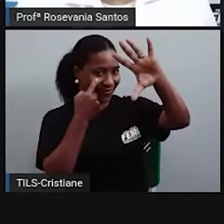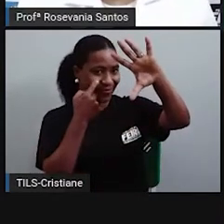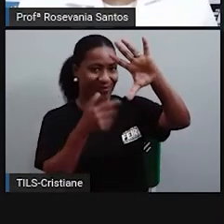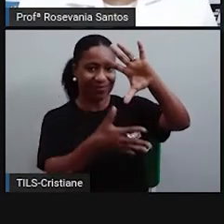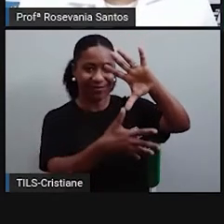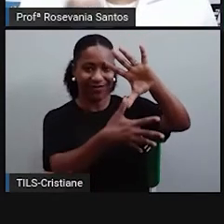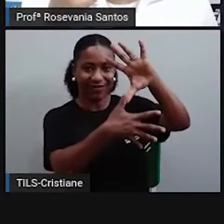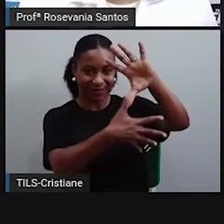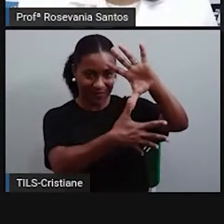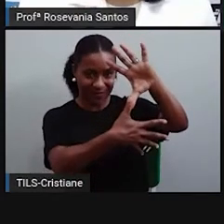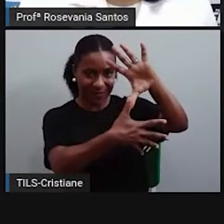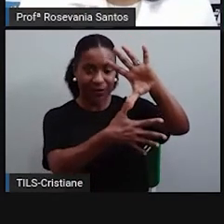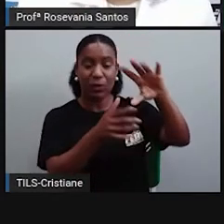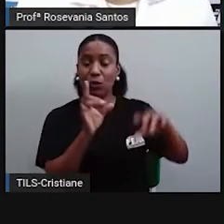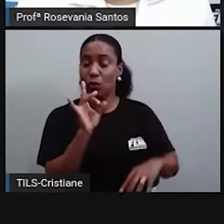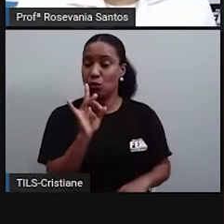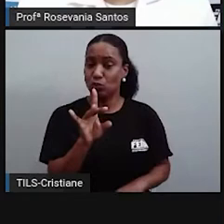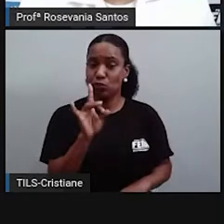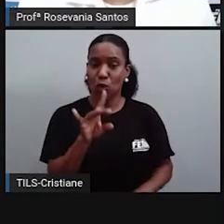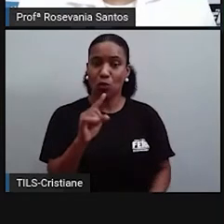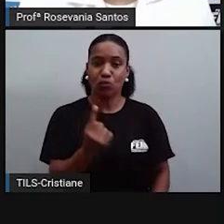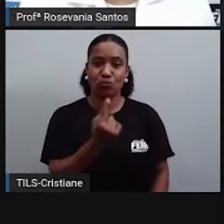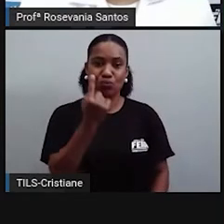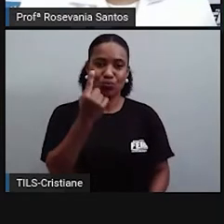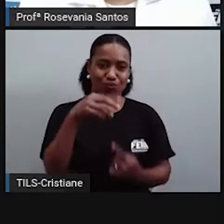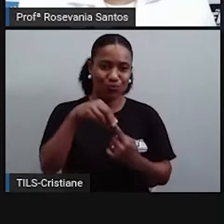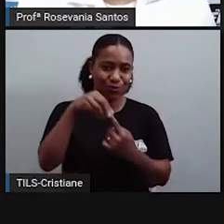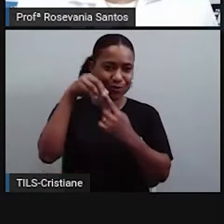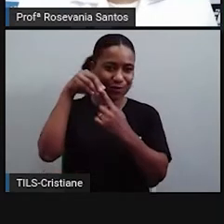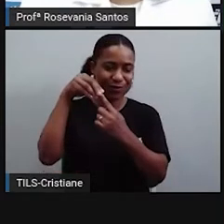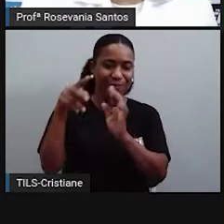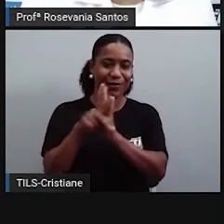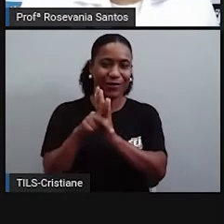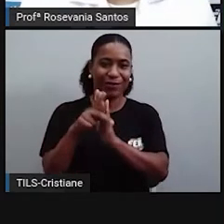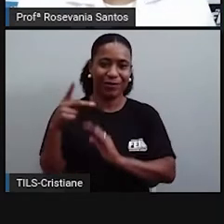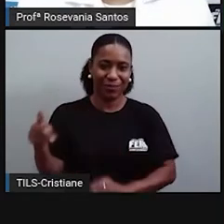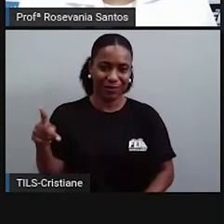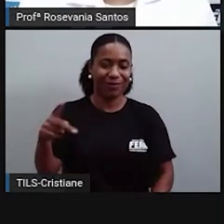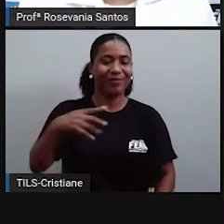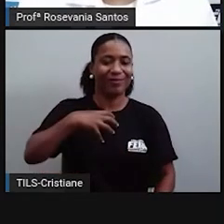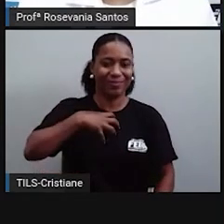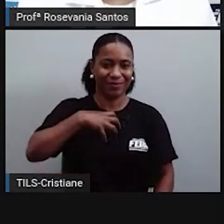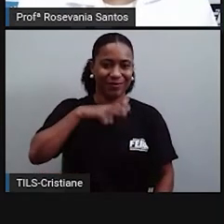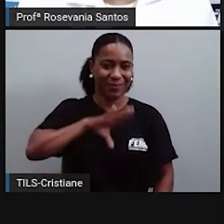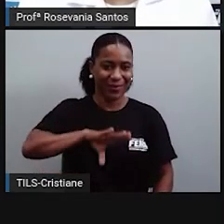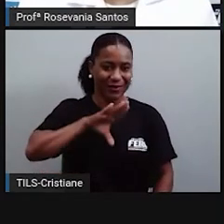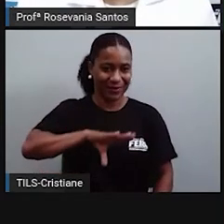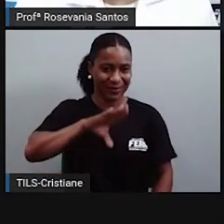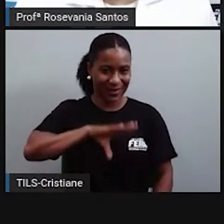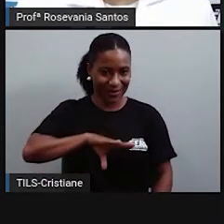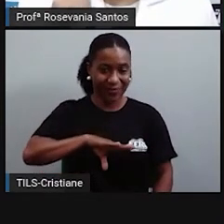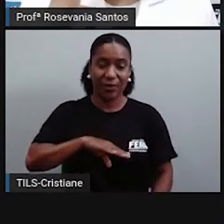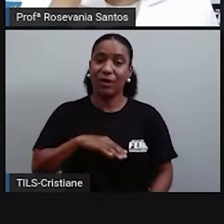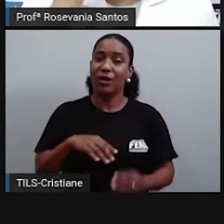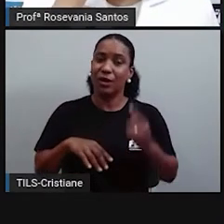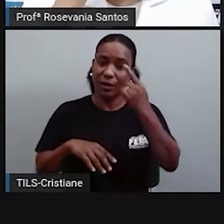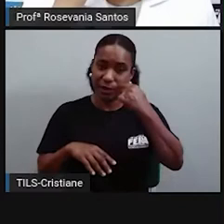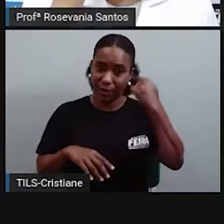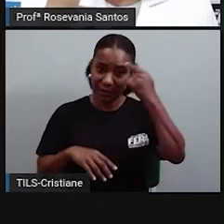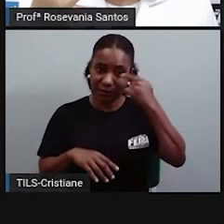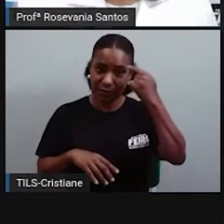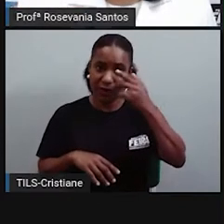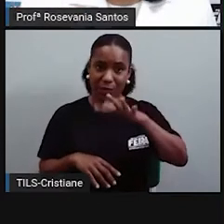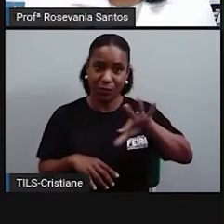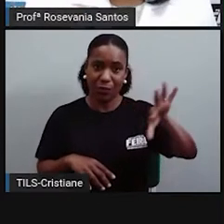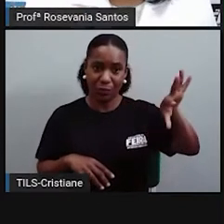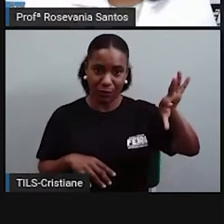a América do Sul, apenas um pertencia a Portugal e os outros todos pertenciam à Espanha, com exceção da Avenida